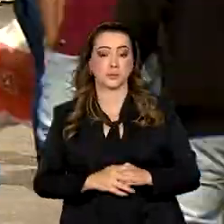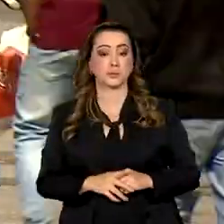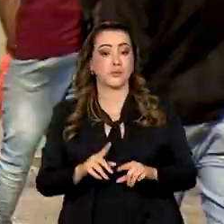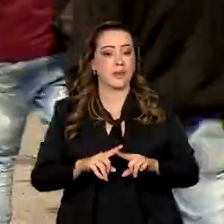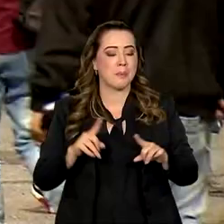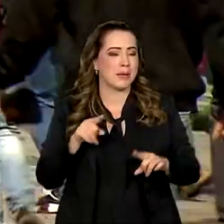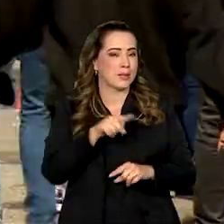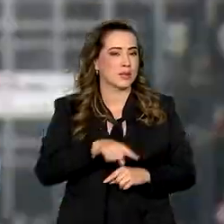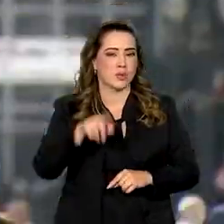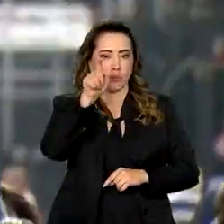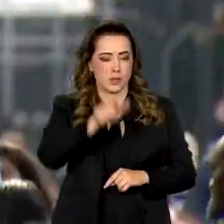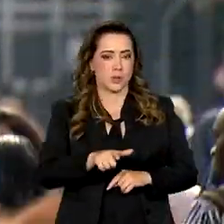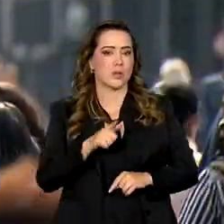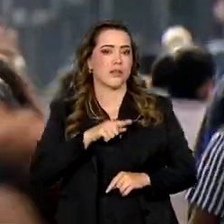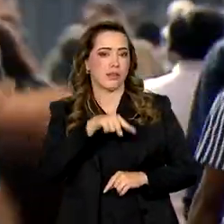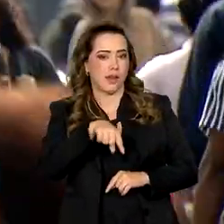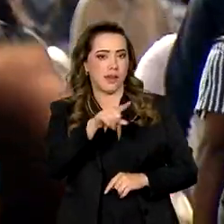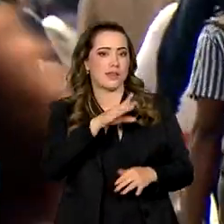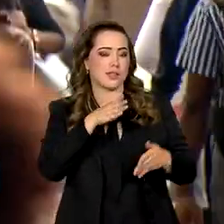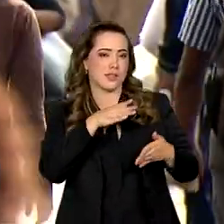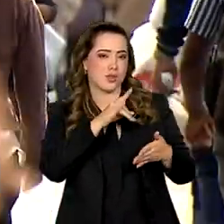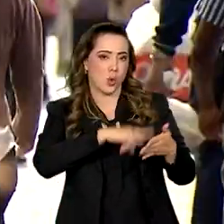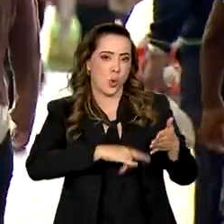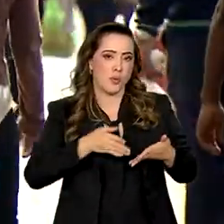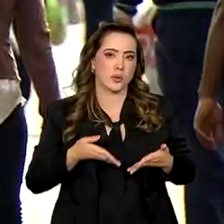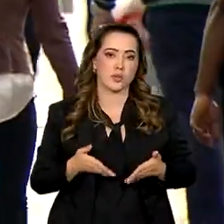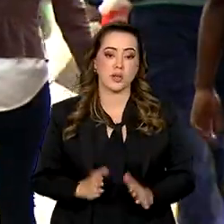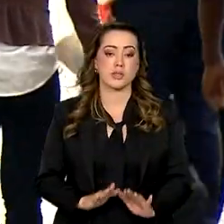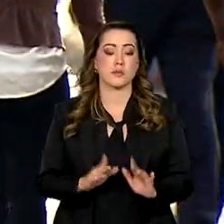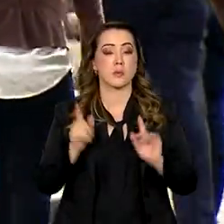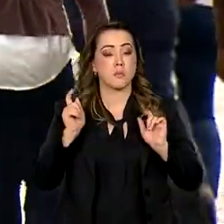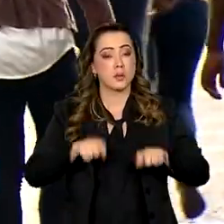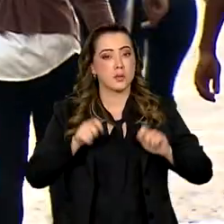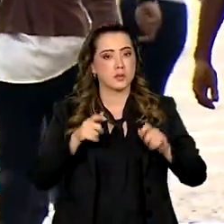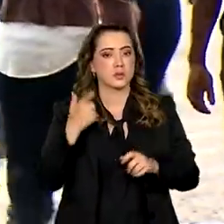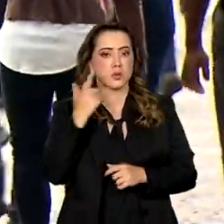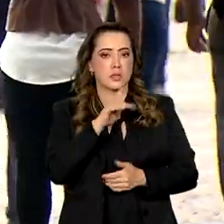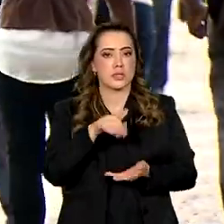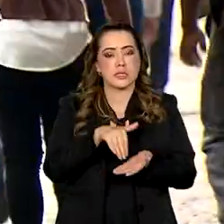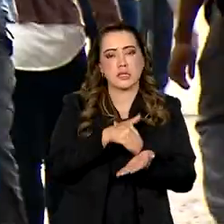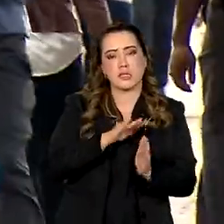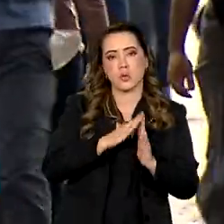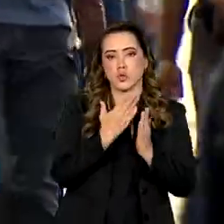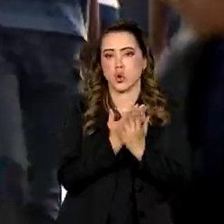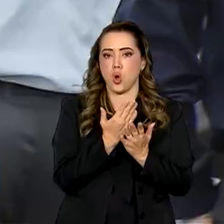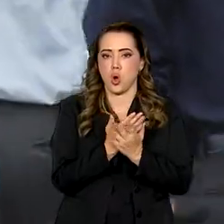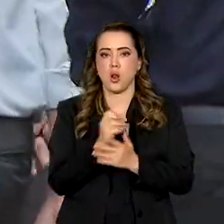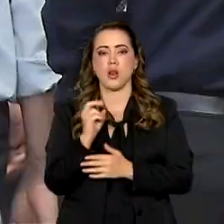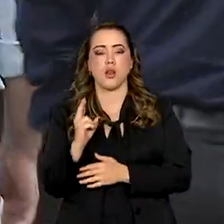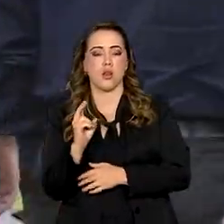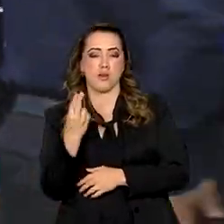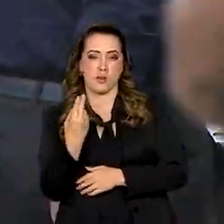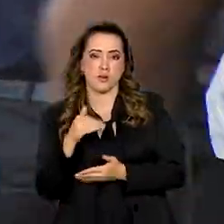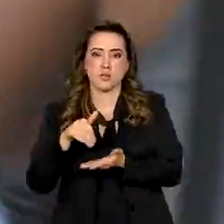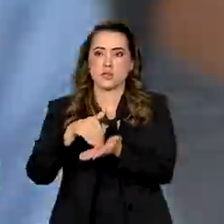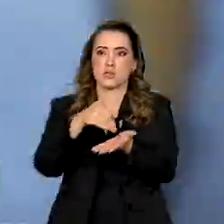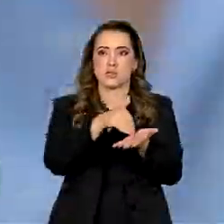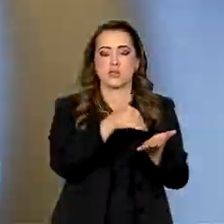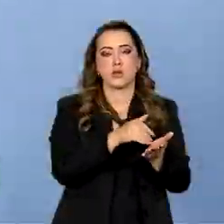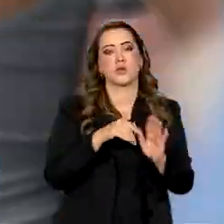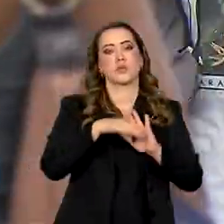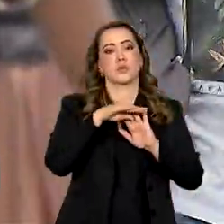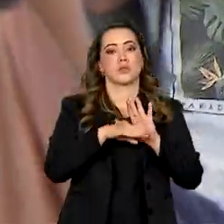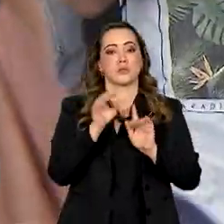Somente quem tem esse registro de nascimento pode fazer a matrícula escolar e se cadastrar em programas